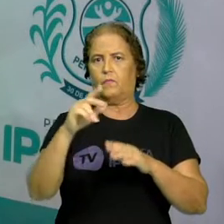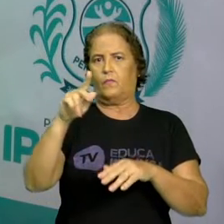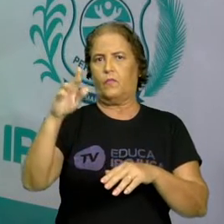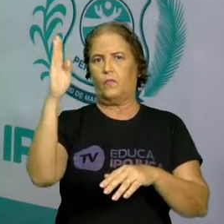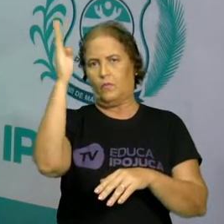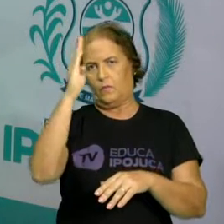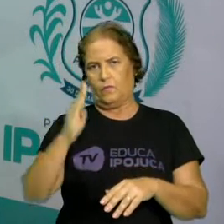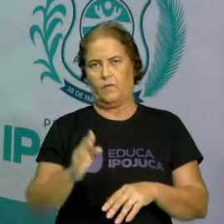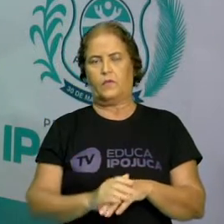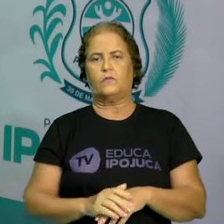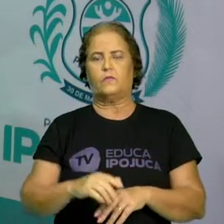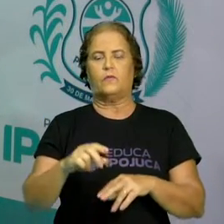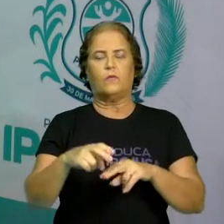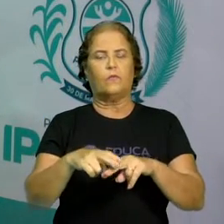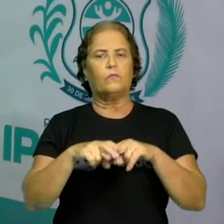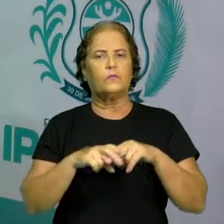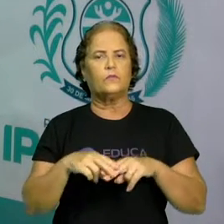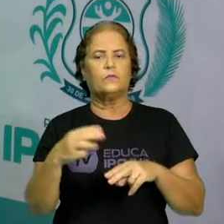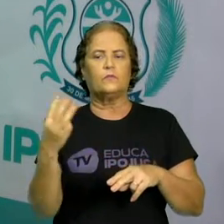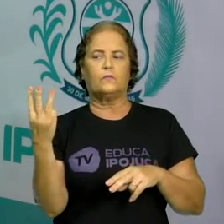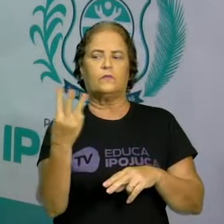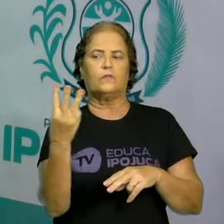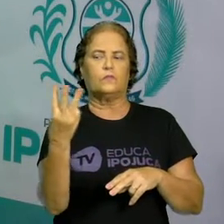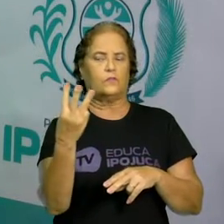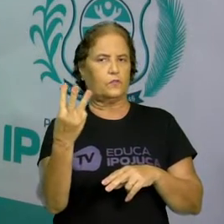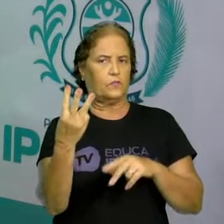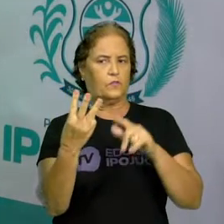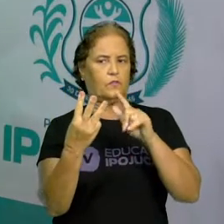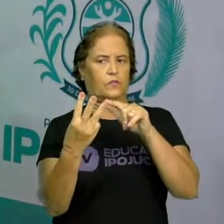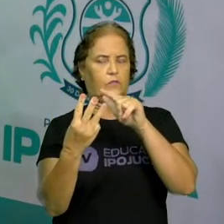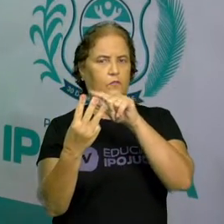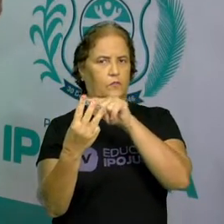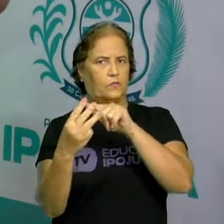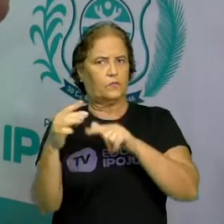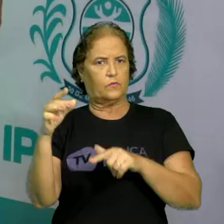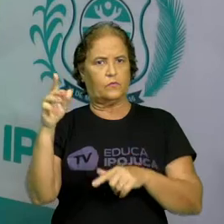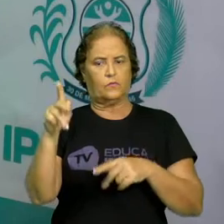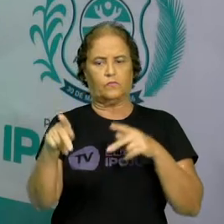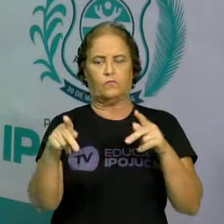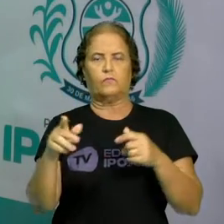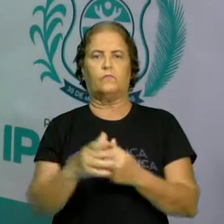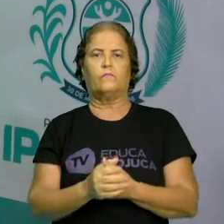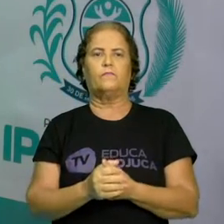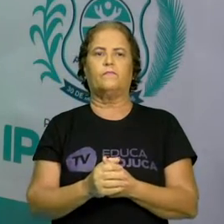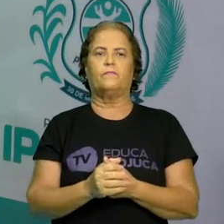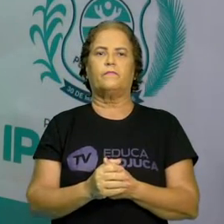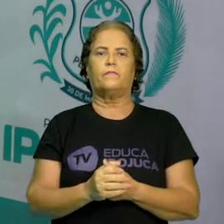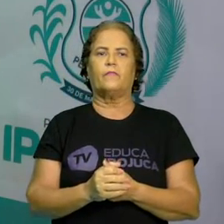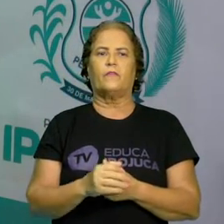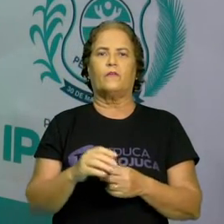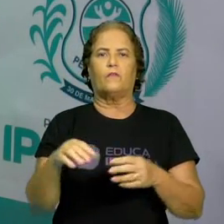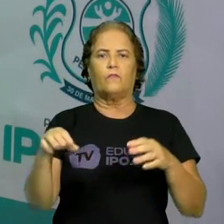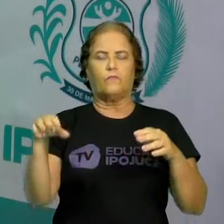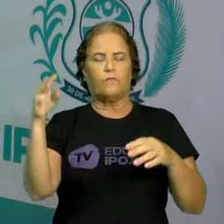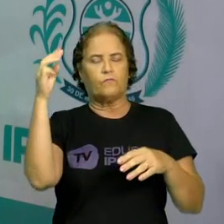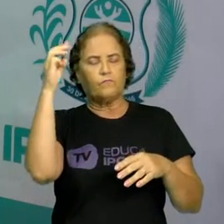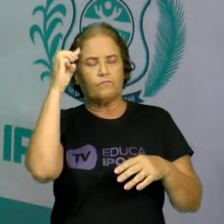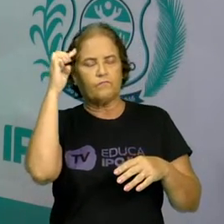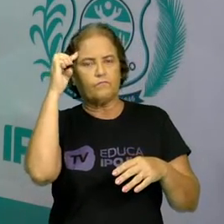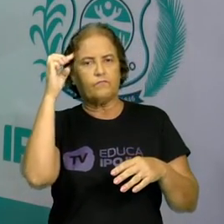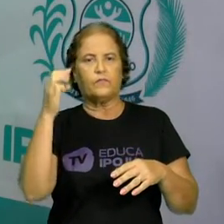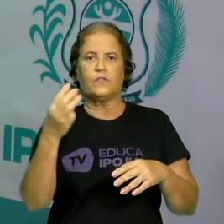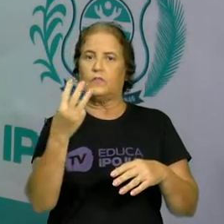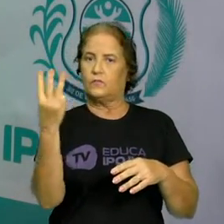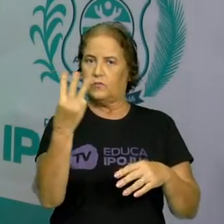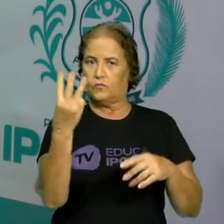composição dos três povos. Entenderam, né, pessoal? Fique na mente de vocês que esses